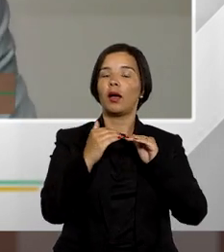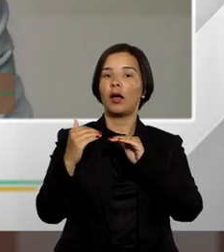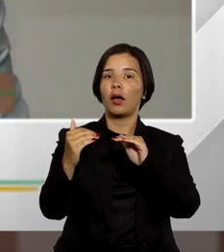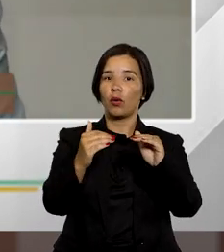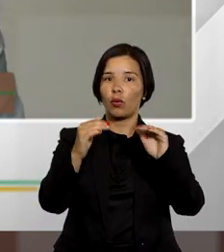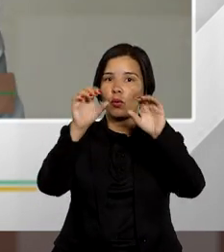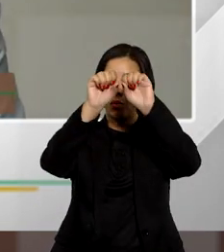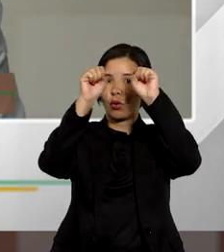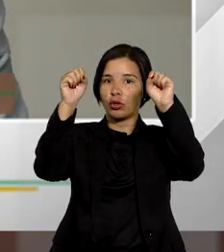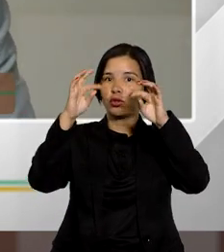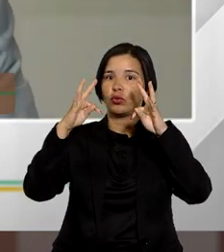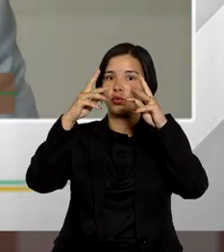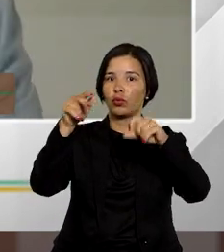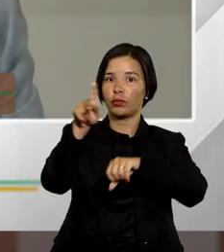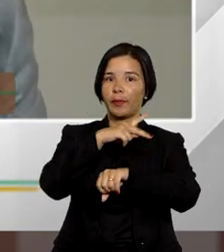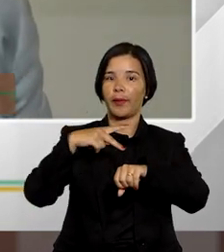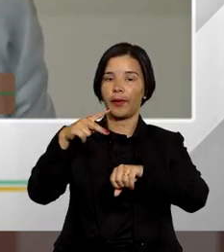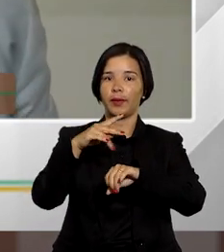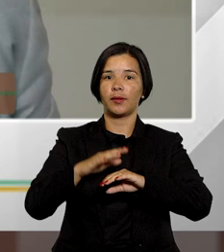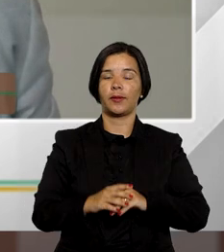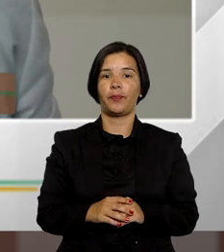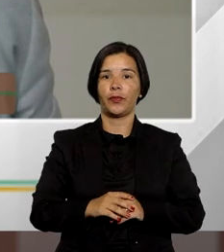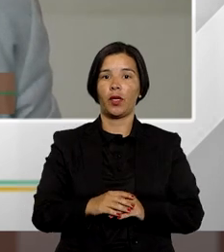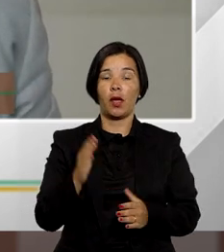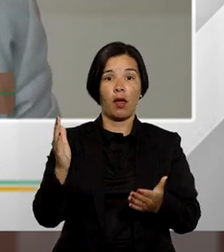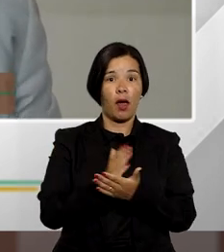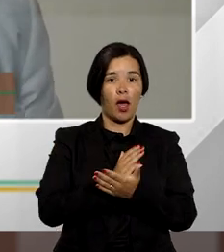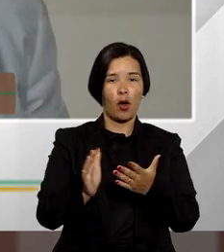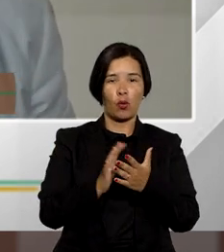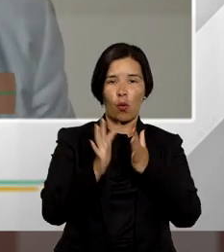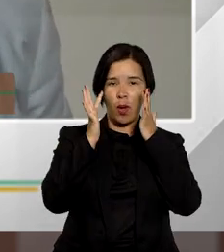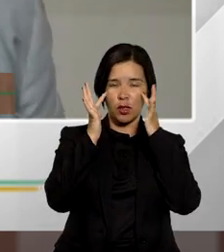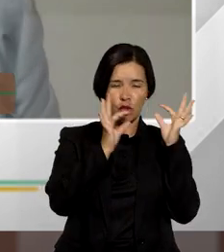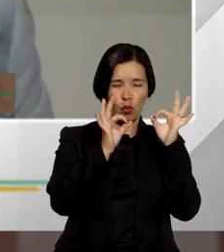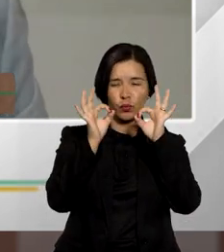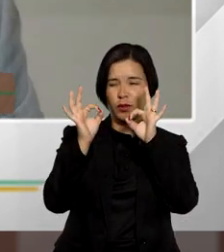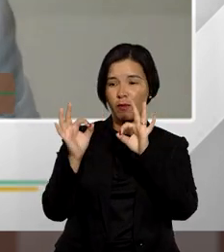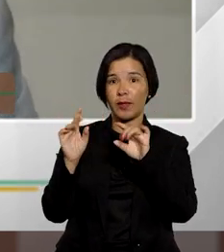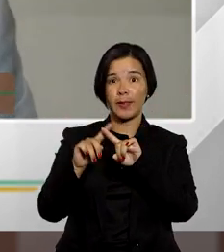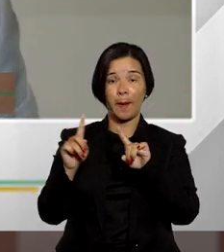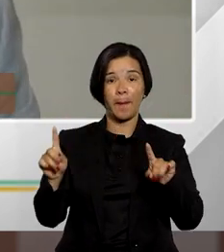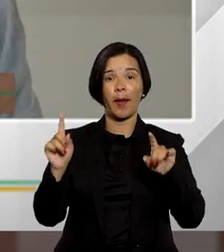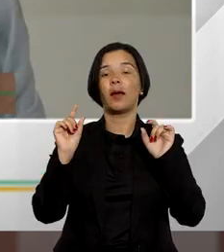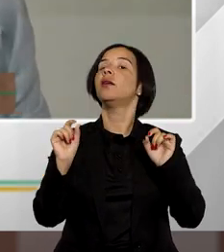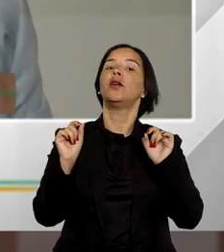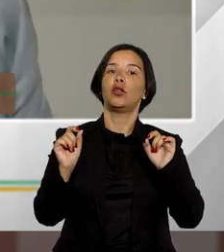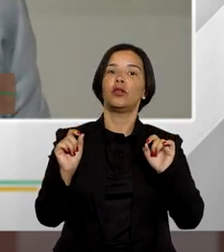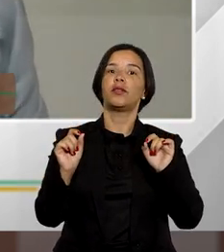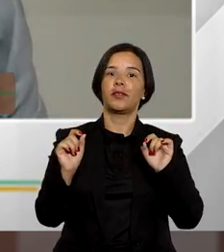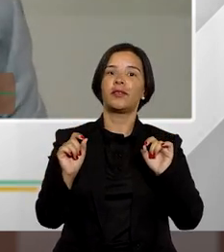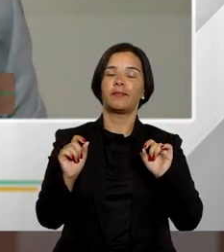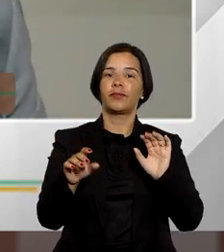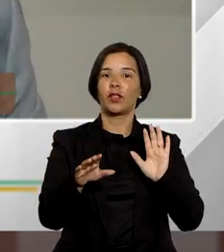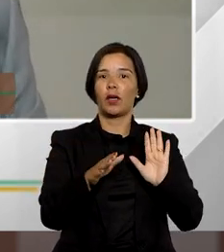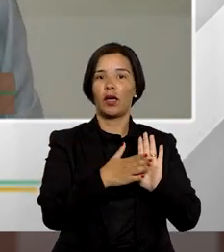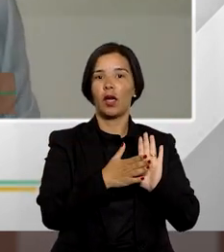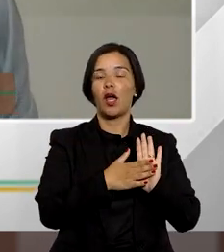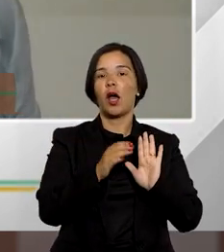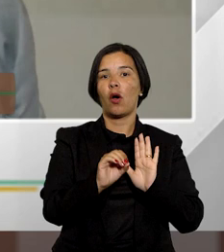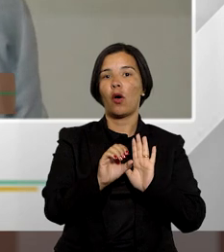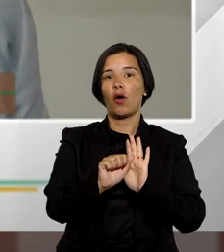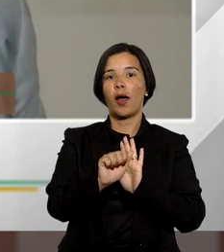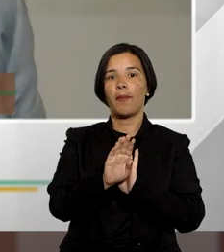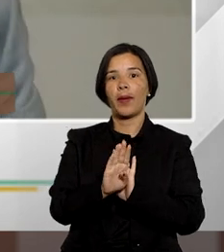Corte Especial hoje em todo o país ainda algumas inobservâncias mas em relação a essas inobservâncias o AOAB Nacional